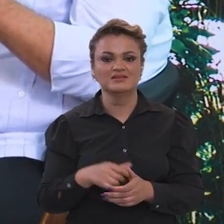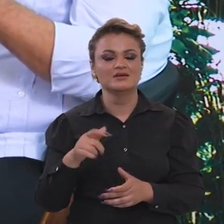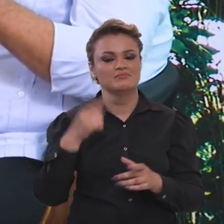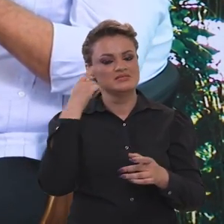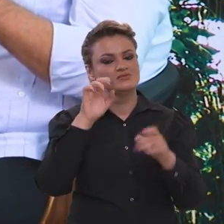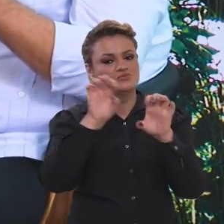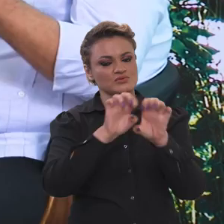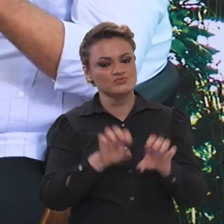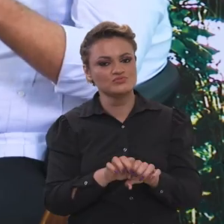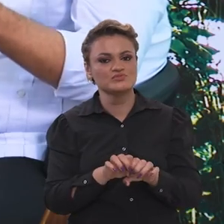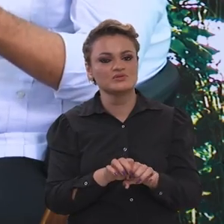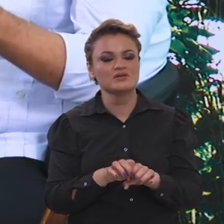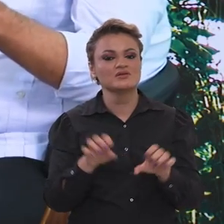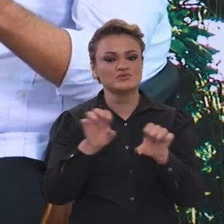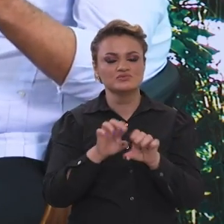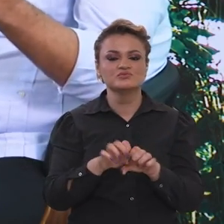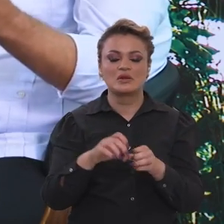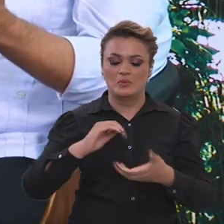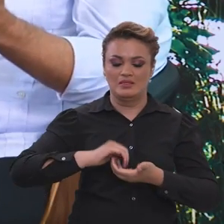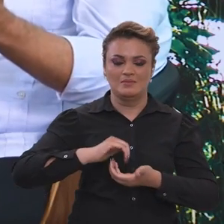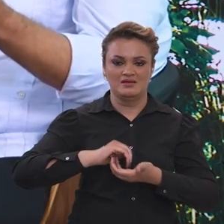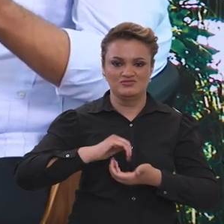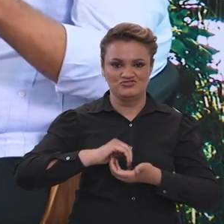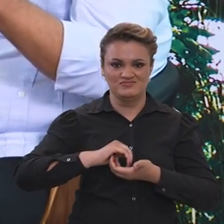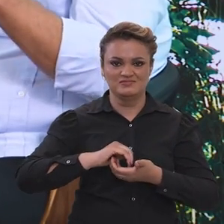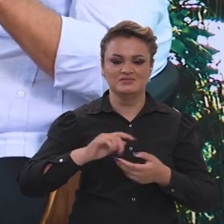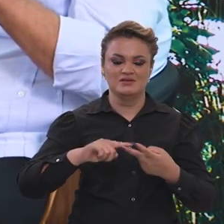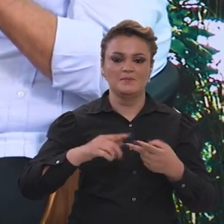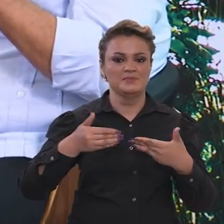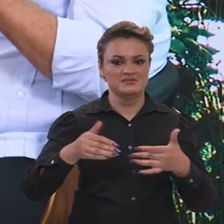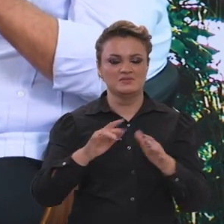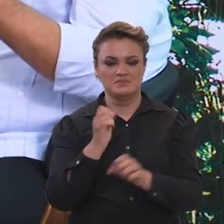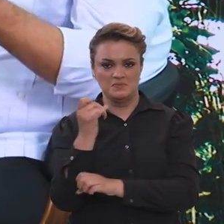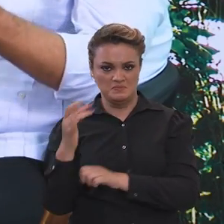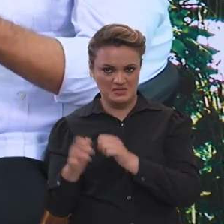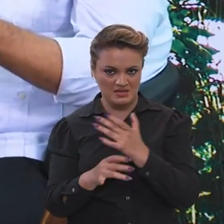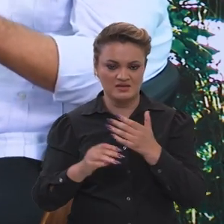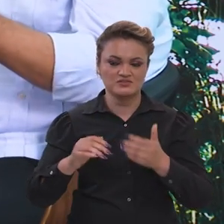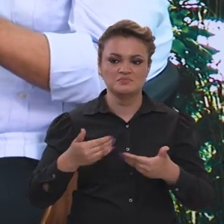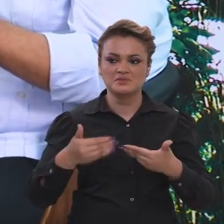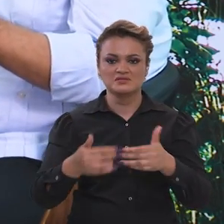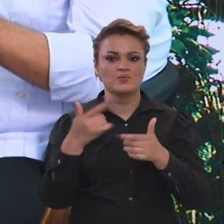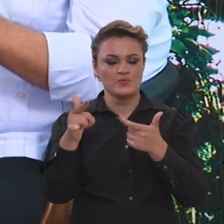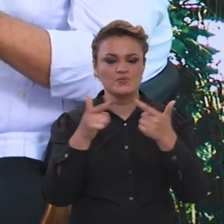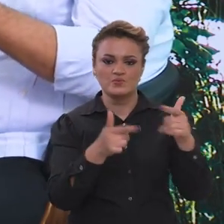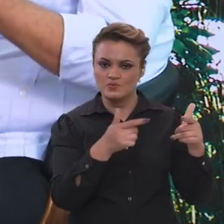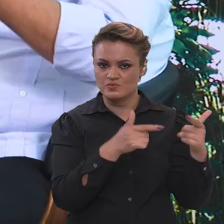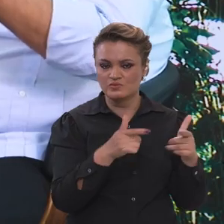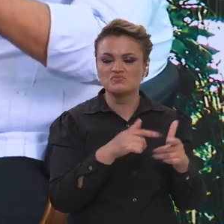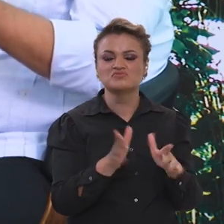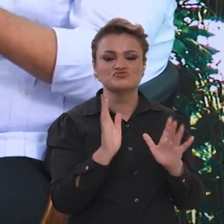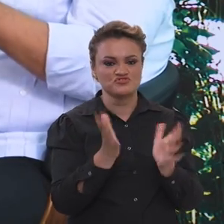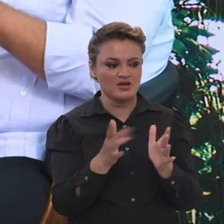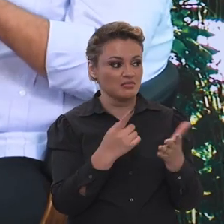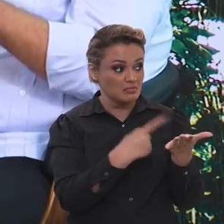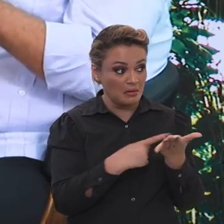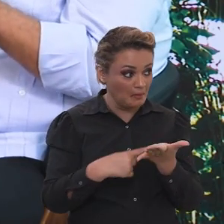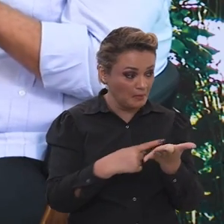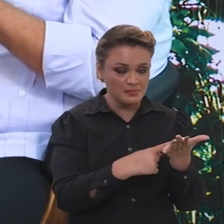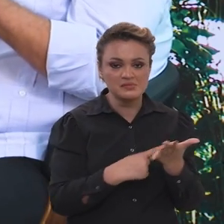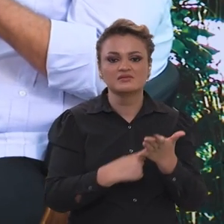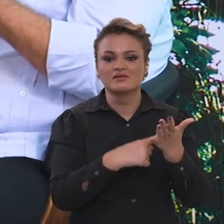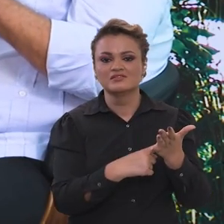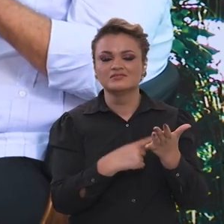estrutural, o Itamaraty, o Ministério do Meio Ambiente, os ministérios que têm afinidade, já estão começando,